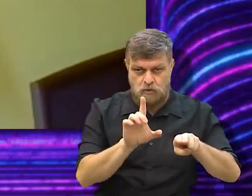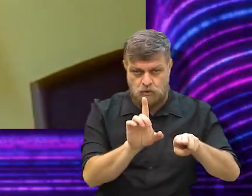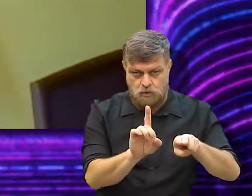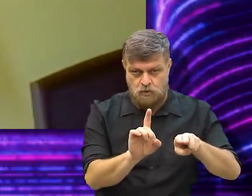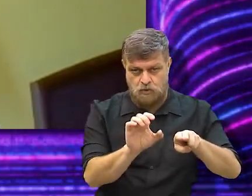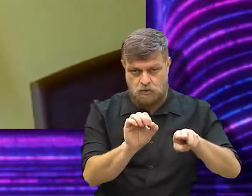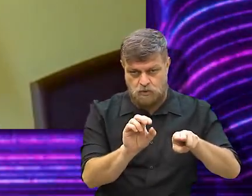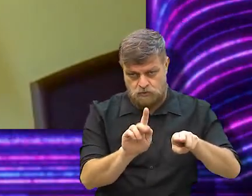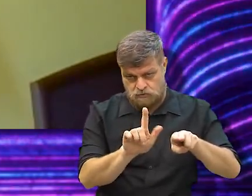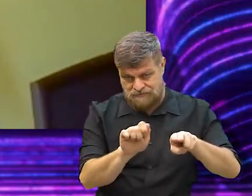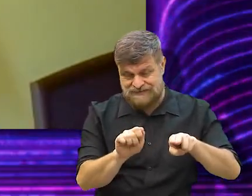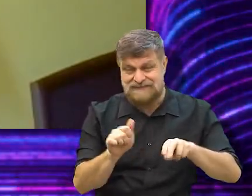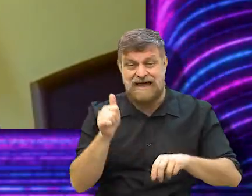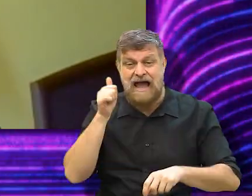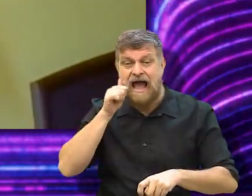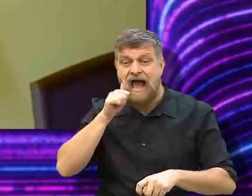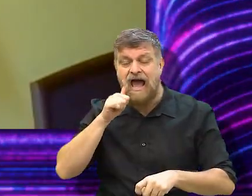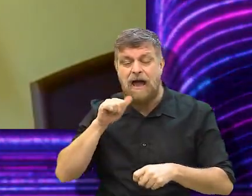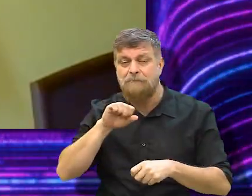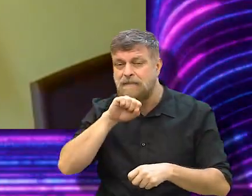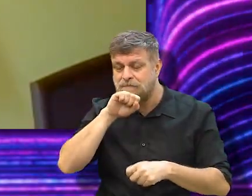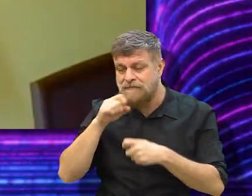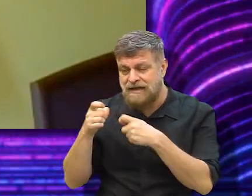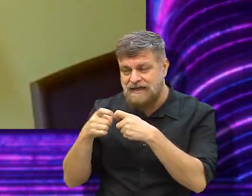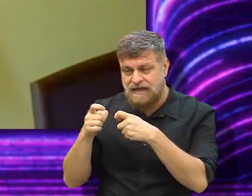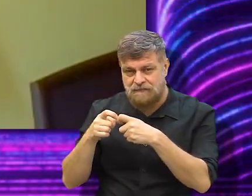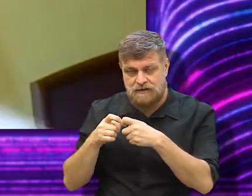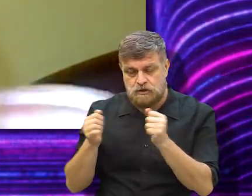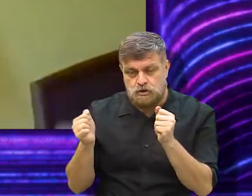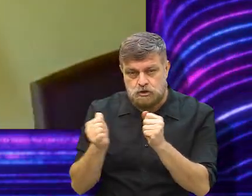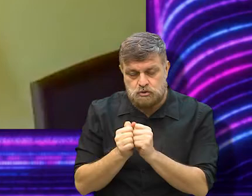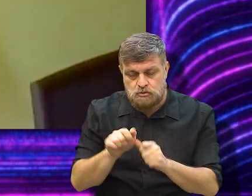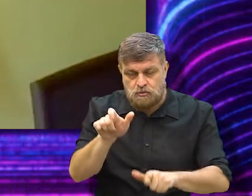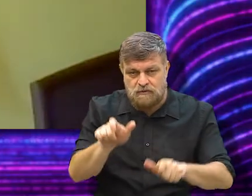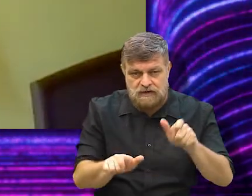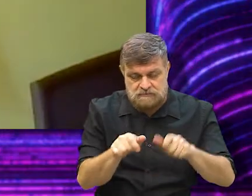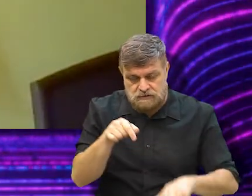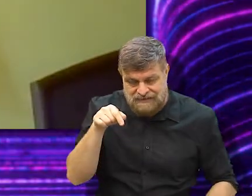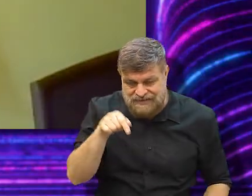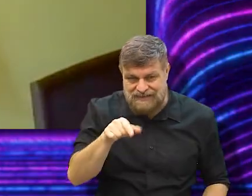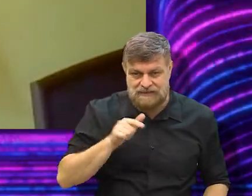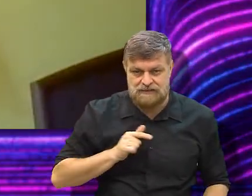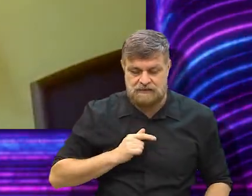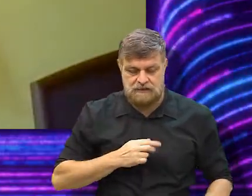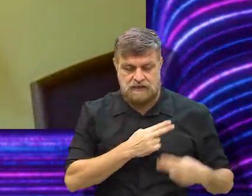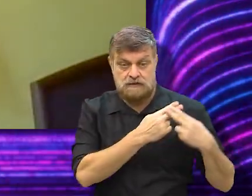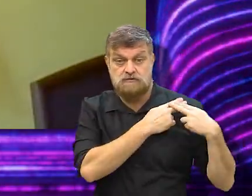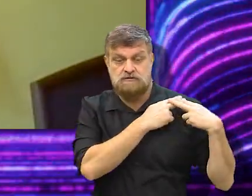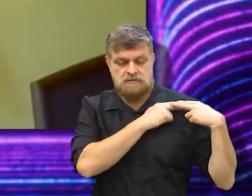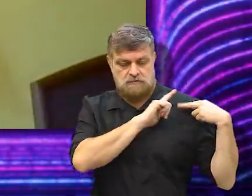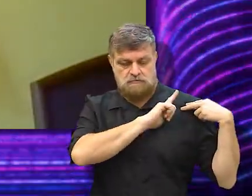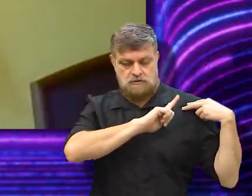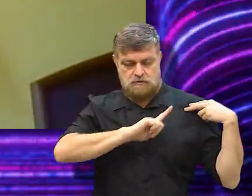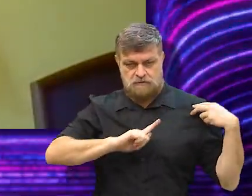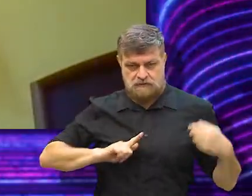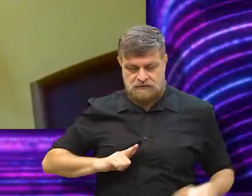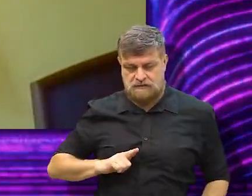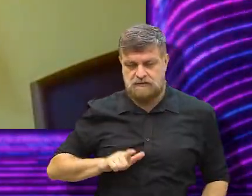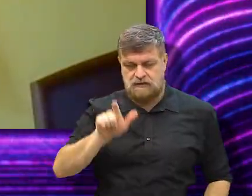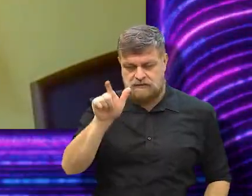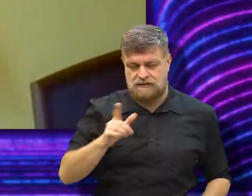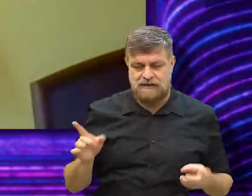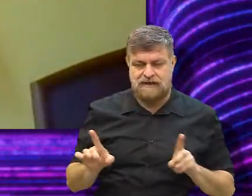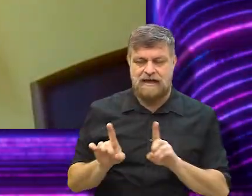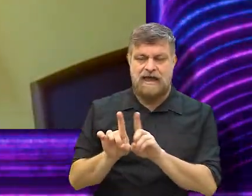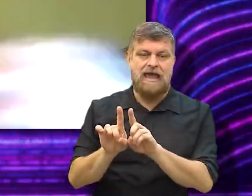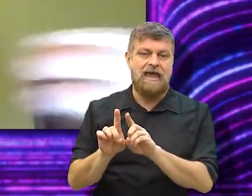a mãe dela, a Helena, ela cresceu junto com as pessoas que hoje fazem parte deste governo, então assim, a